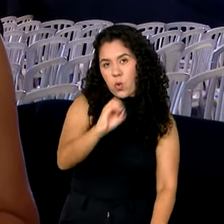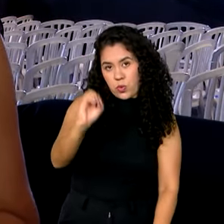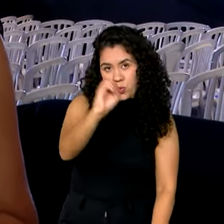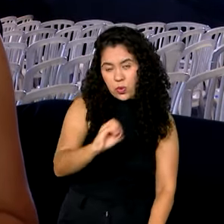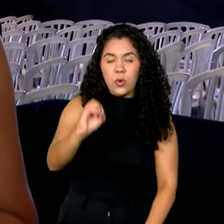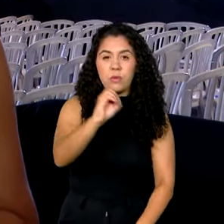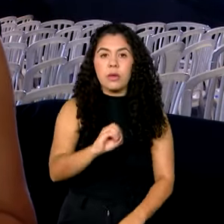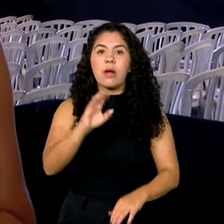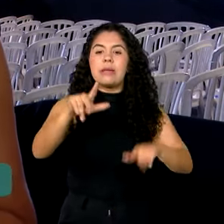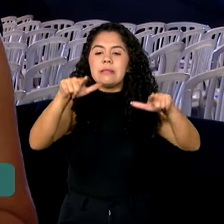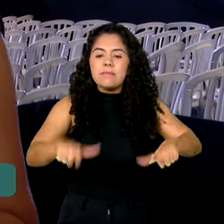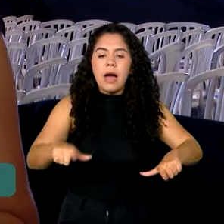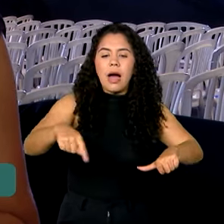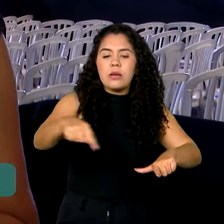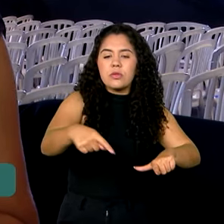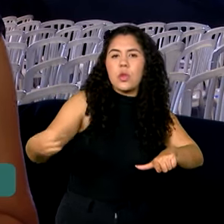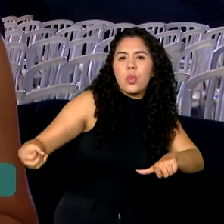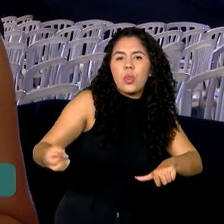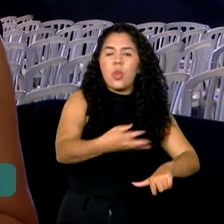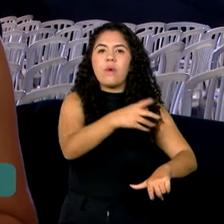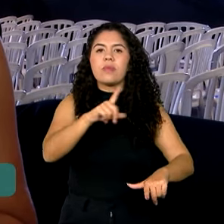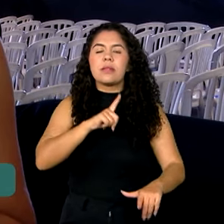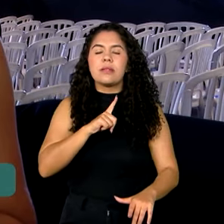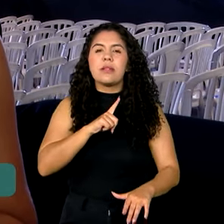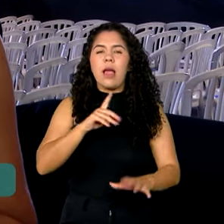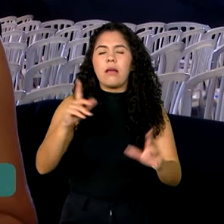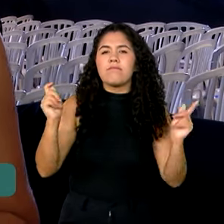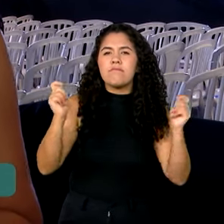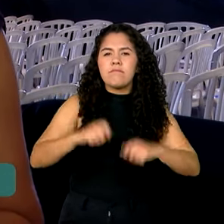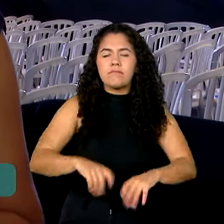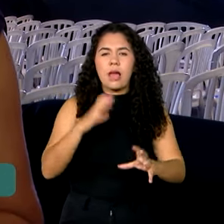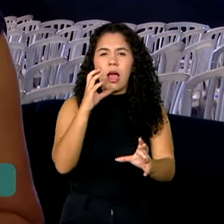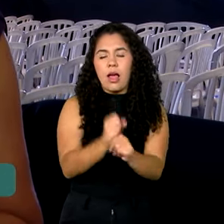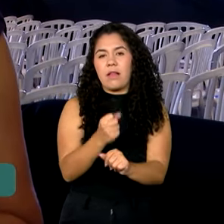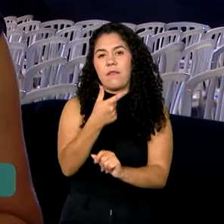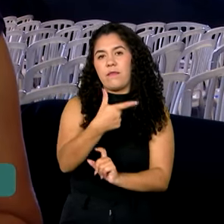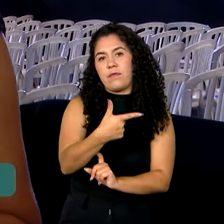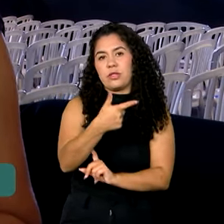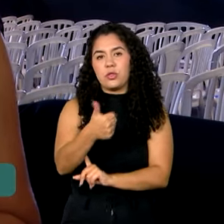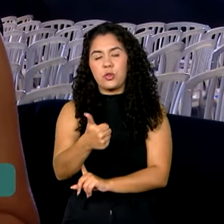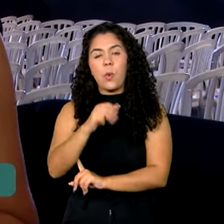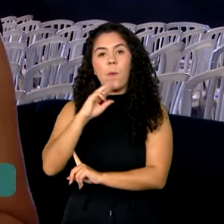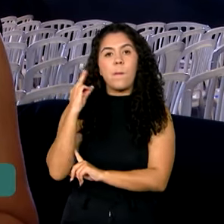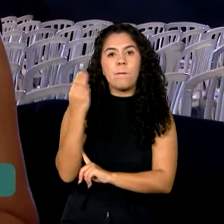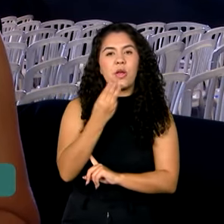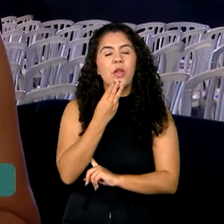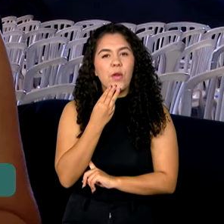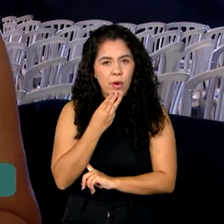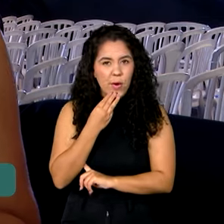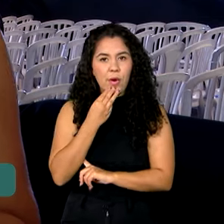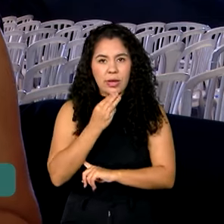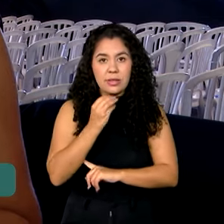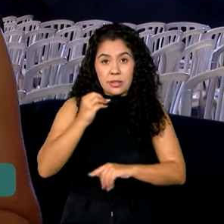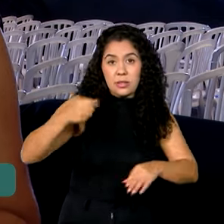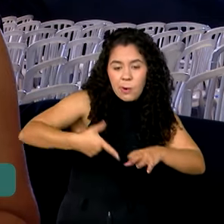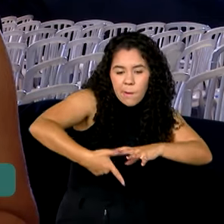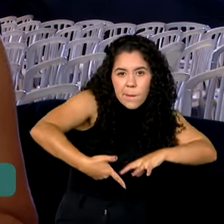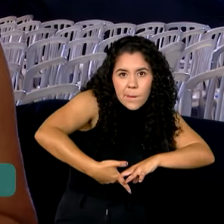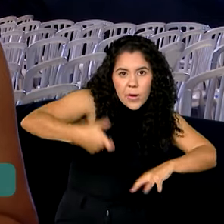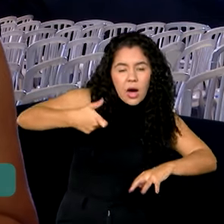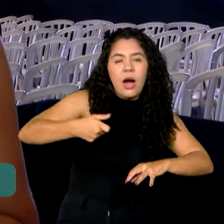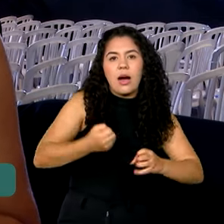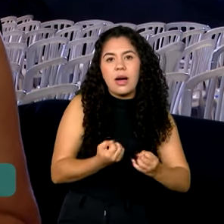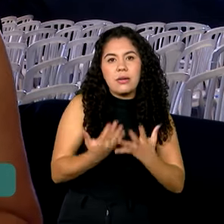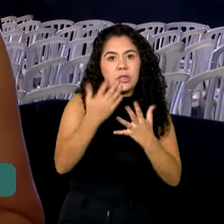polo industrial terá capacidade de processar até 21 milhões de metros cúbicos de gás natural por